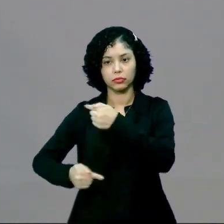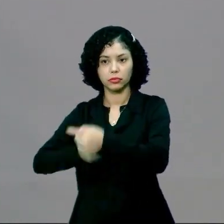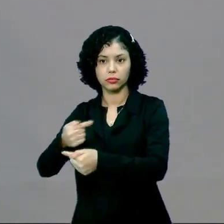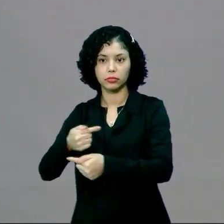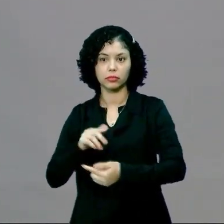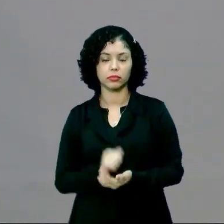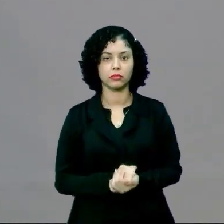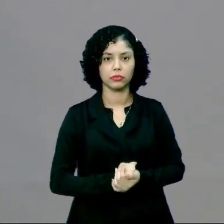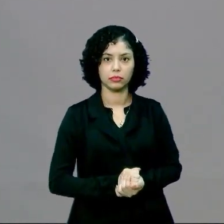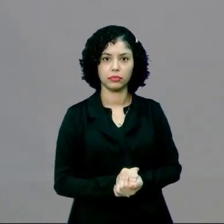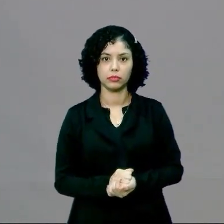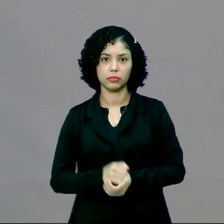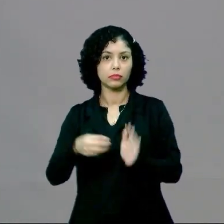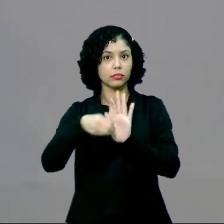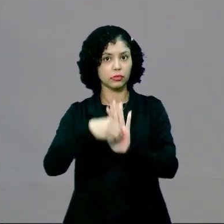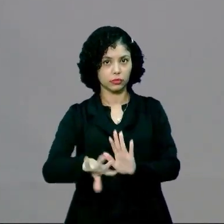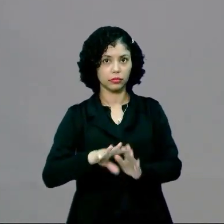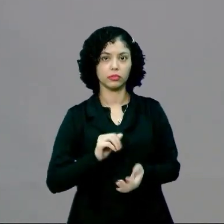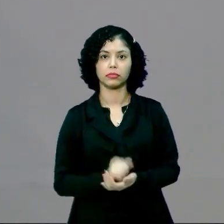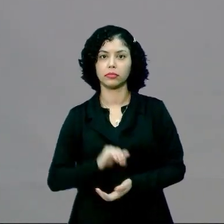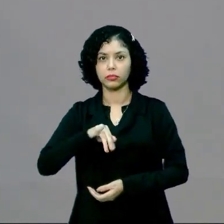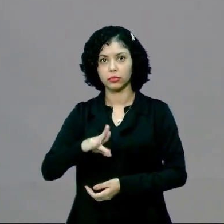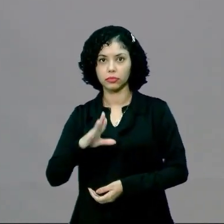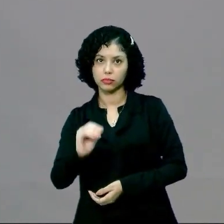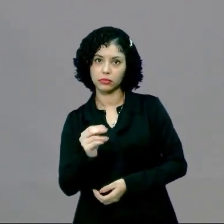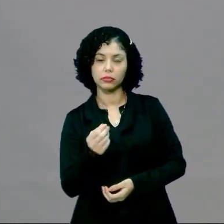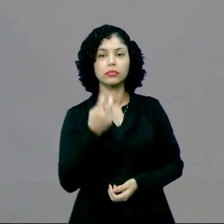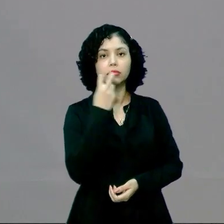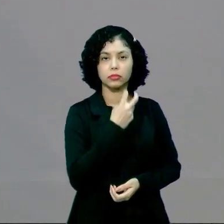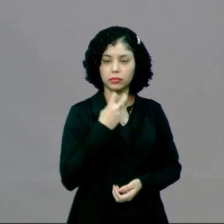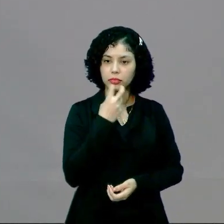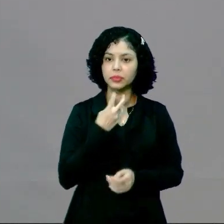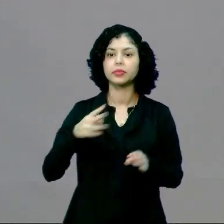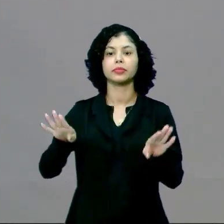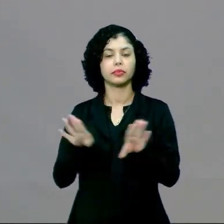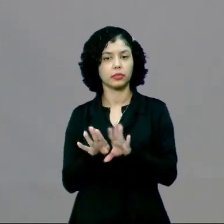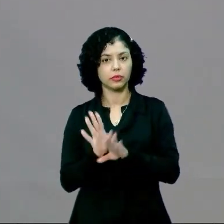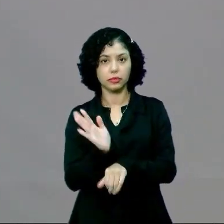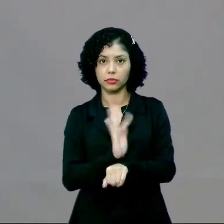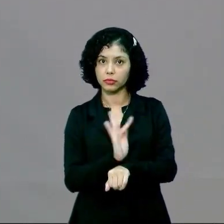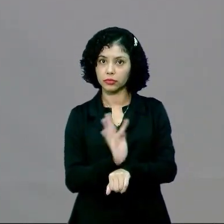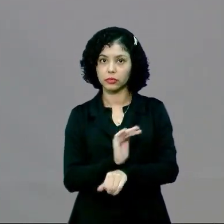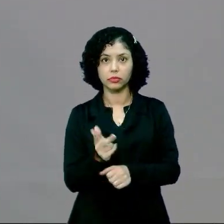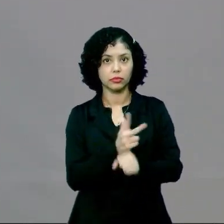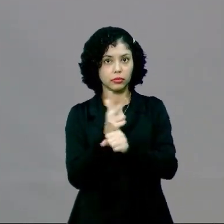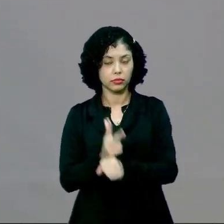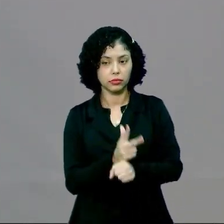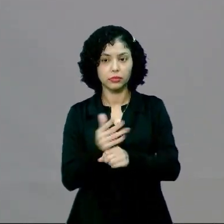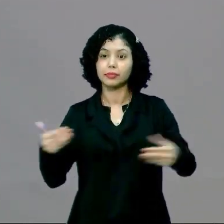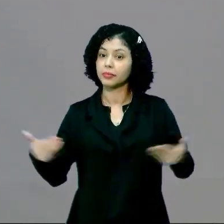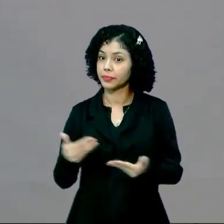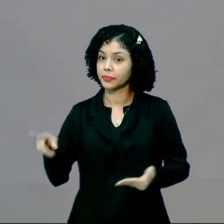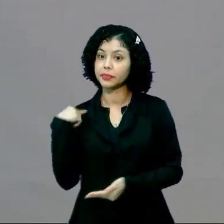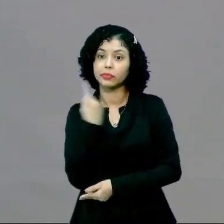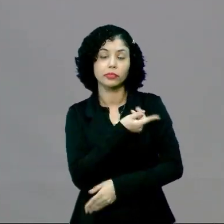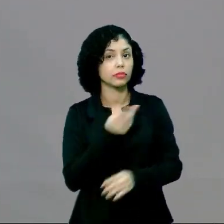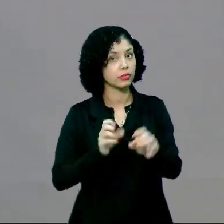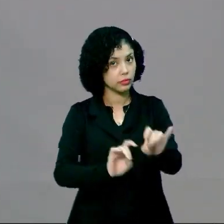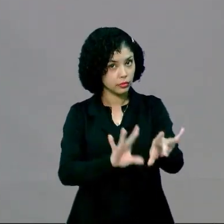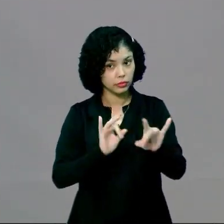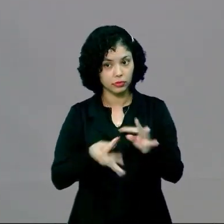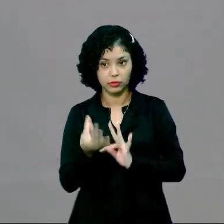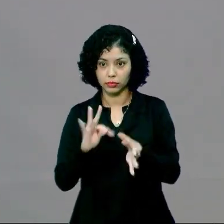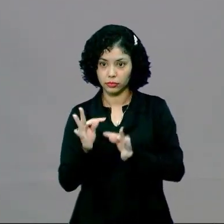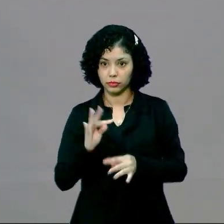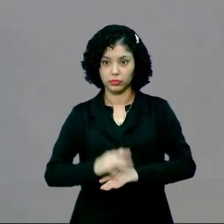para outra, que é transmitida por meio da oralidade, por meio de filmes, de vídeos, agora que nós temos a tecnologia,